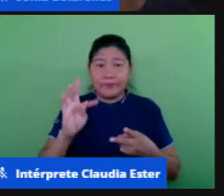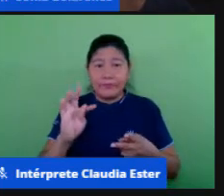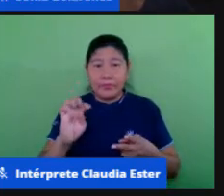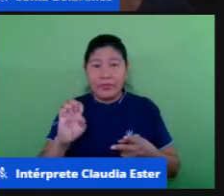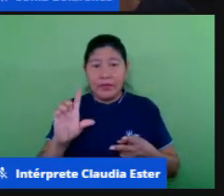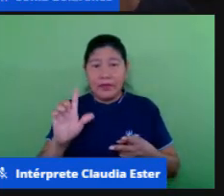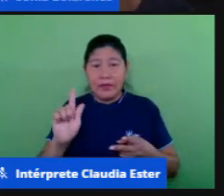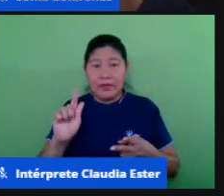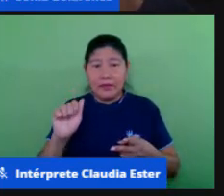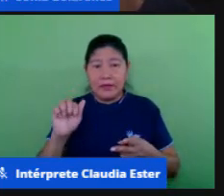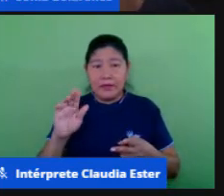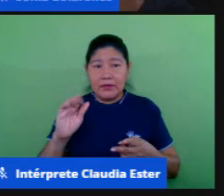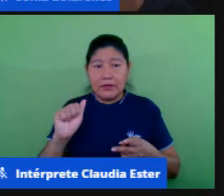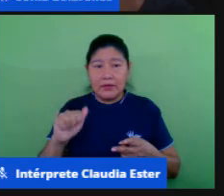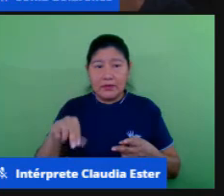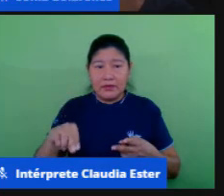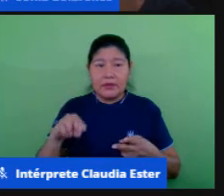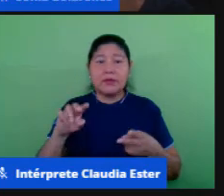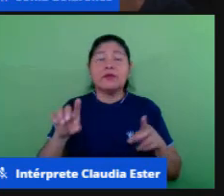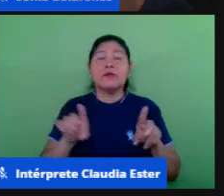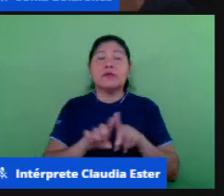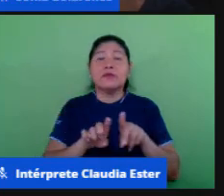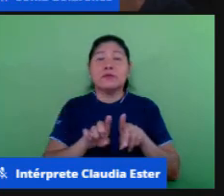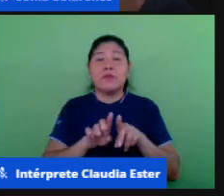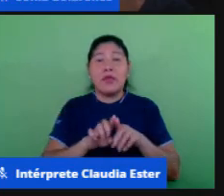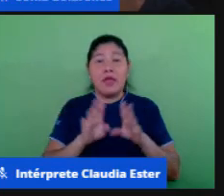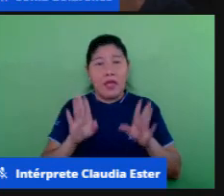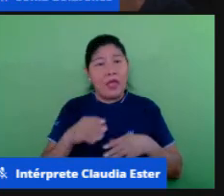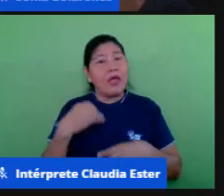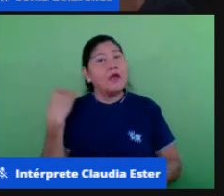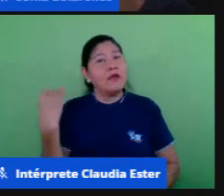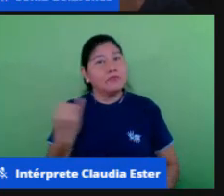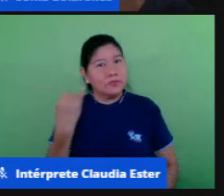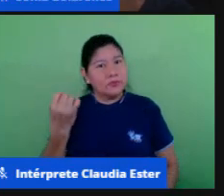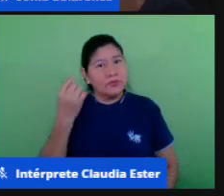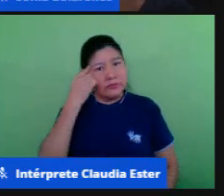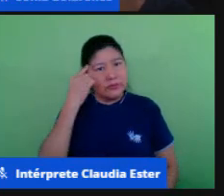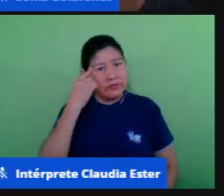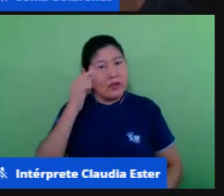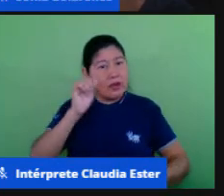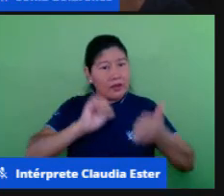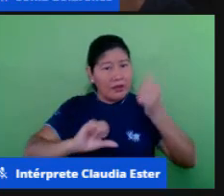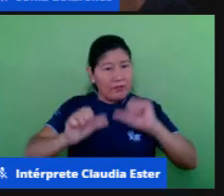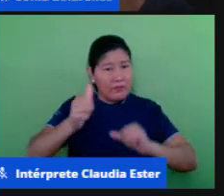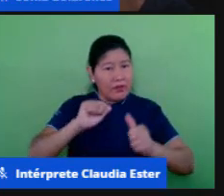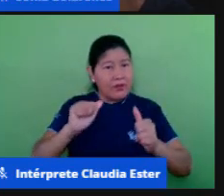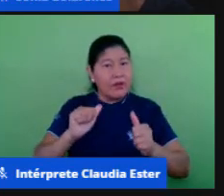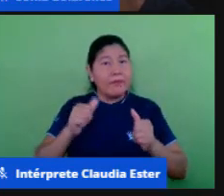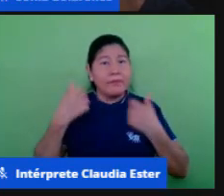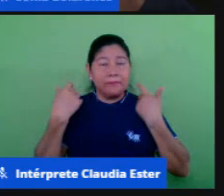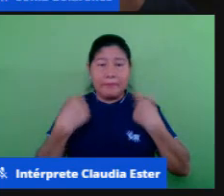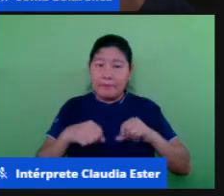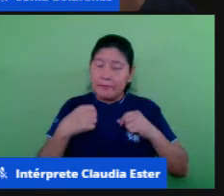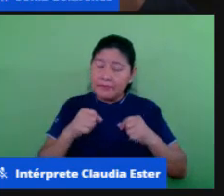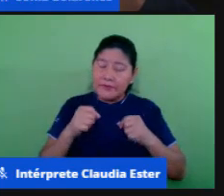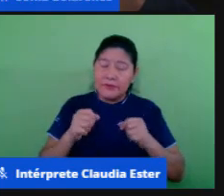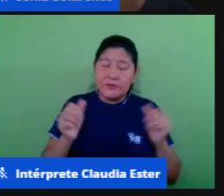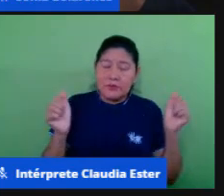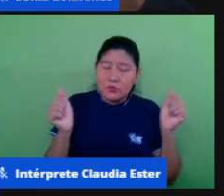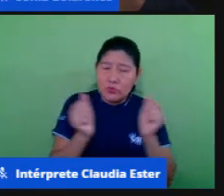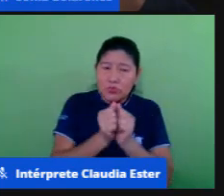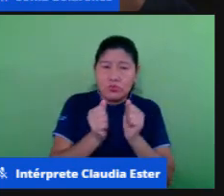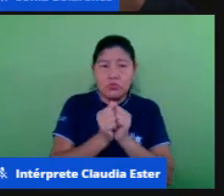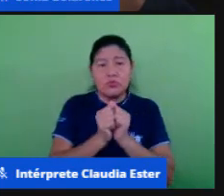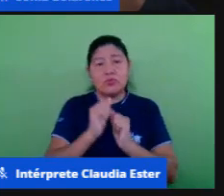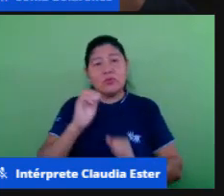imprescindível esse tipo de entender que a avaliação ela é por meio do acompanhamento e mais um pouco